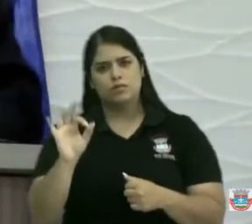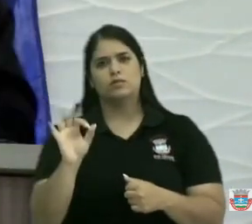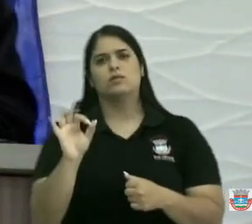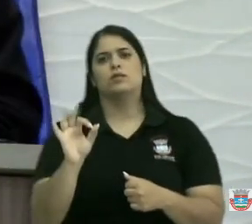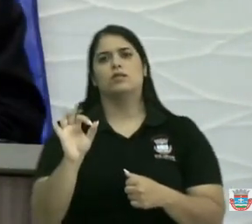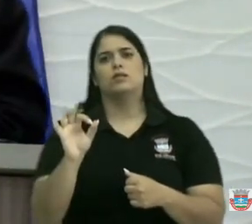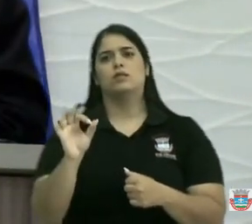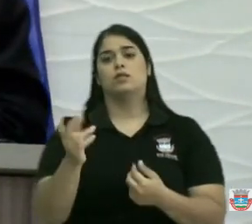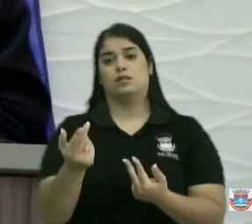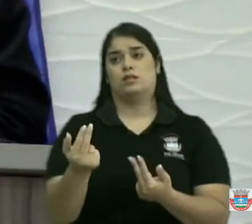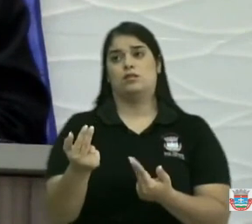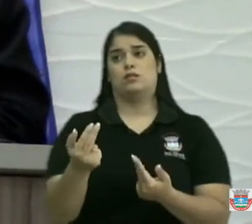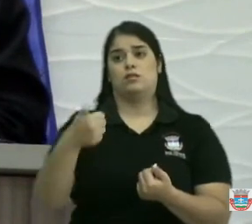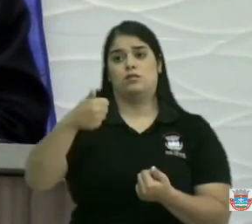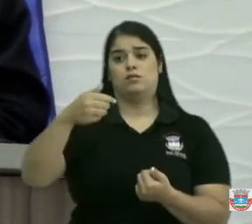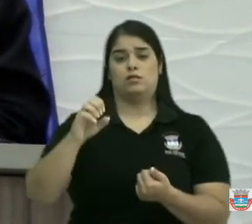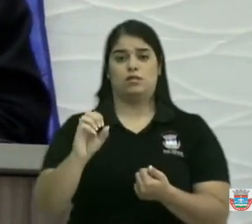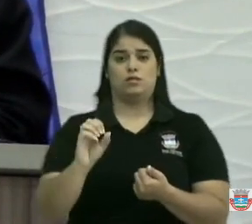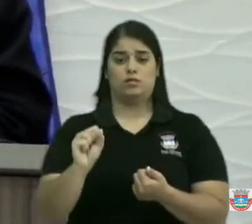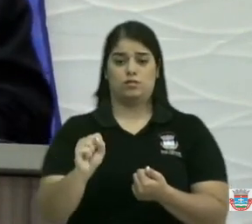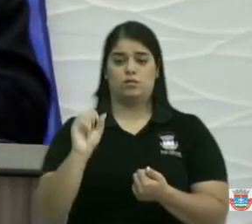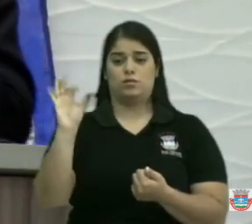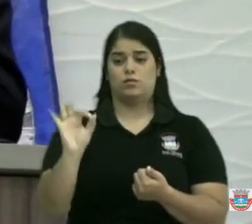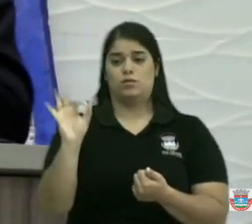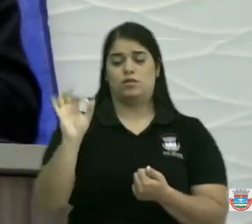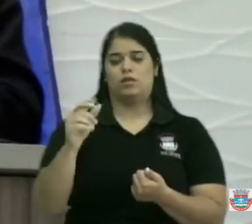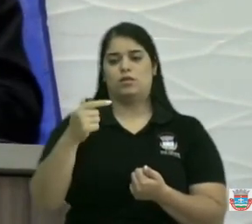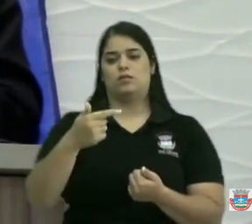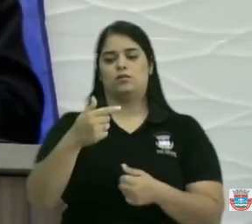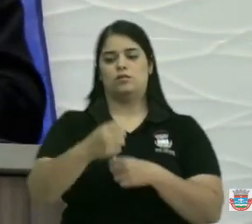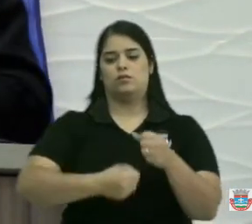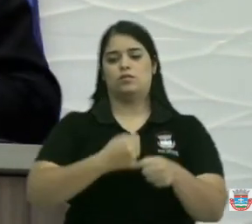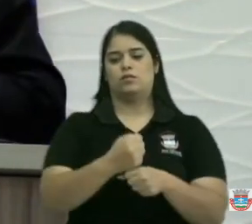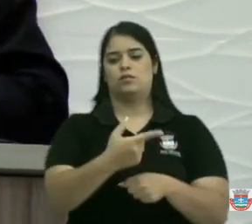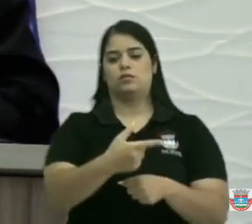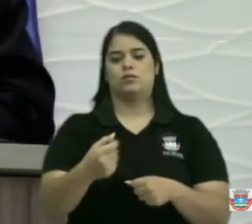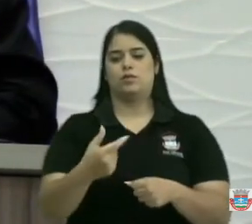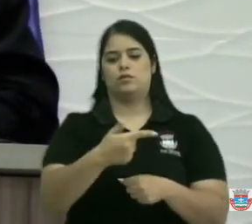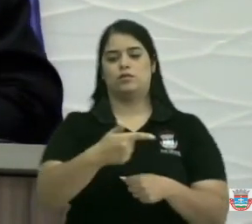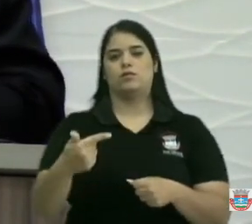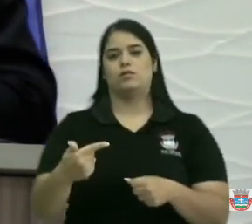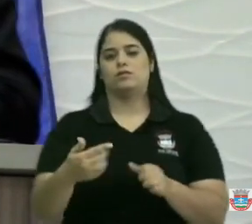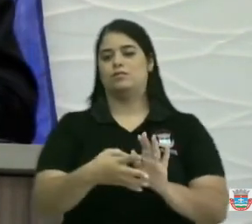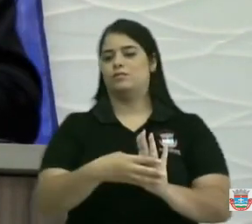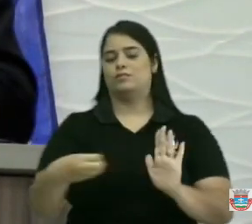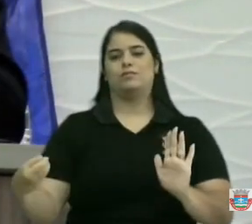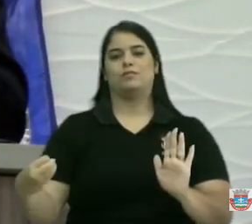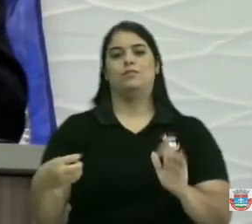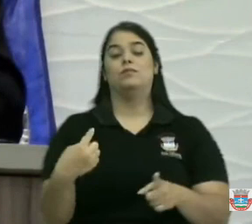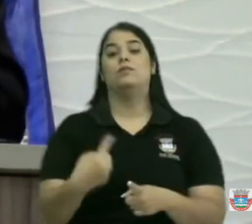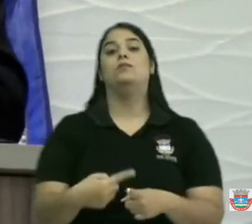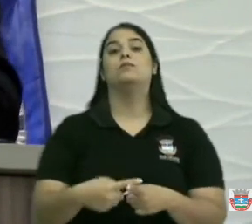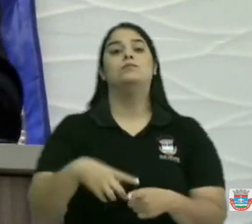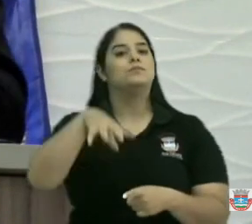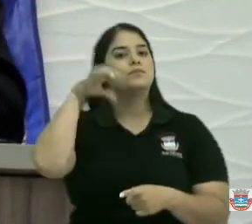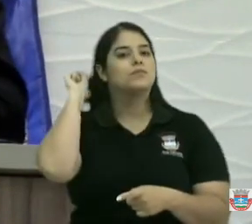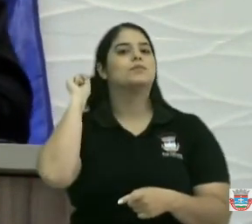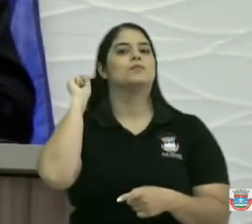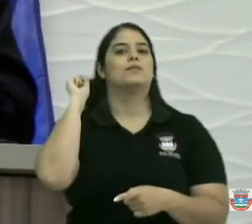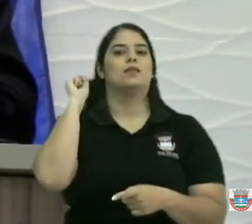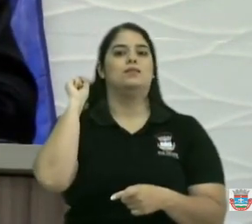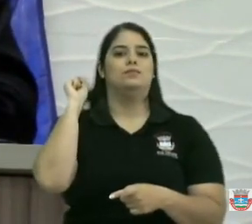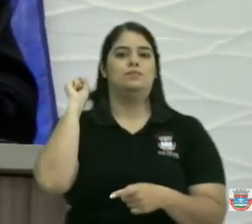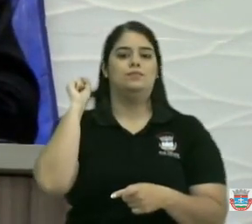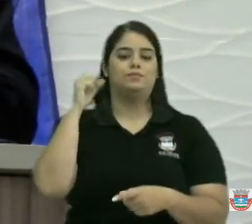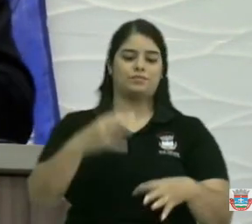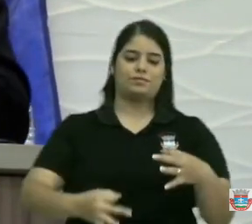perderam 18% em 2022. Aí o prefeito foi e tirou porque escutou que iria